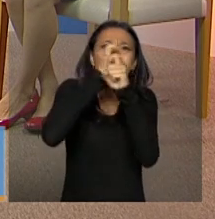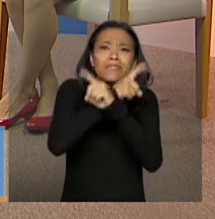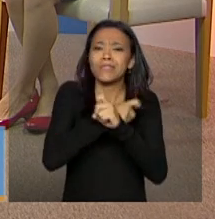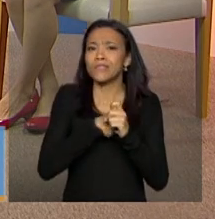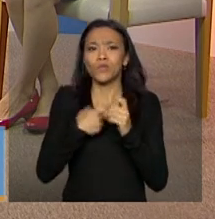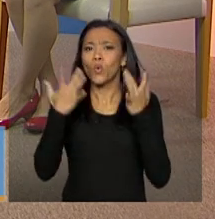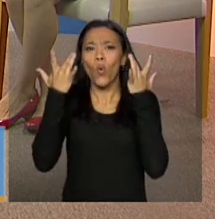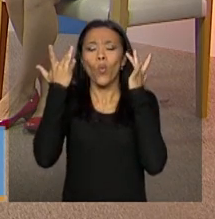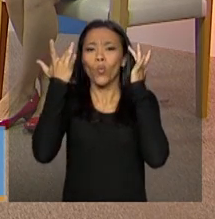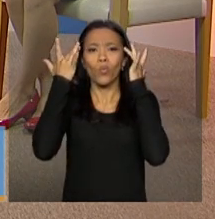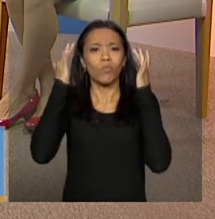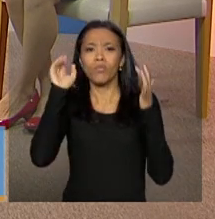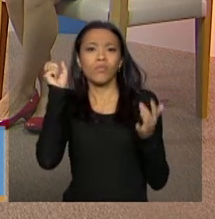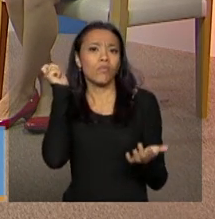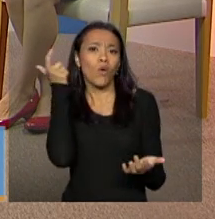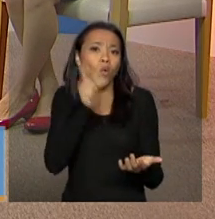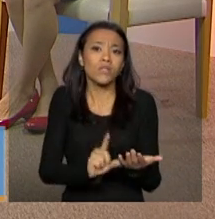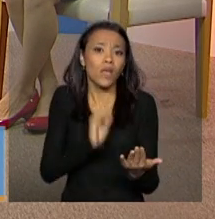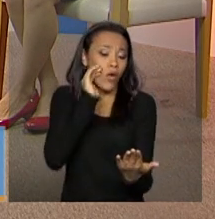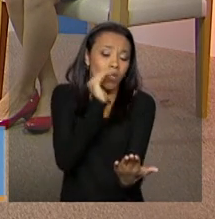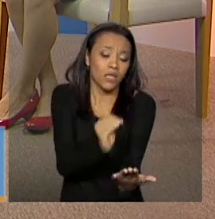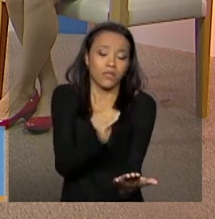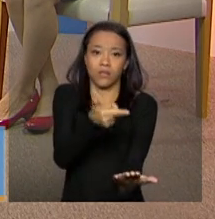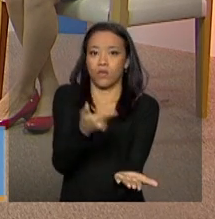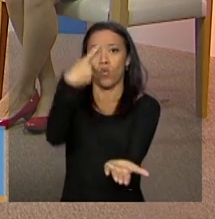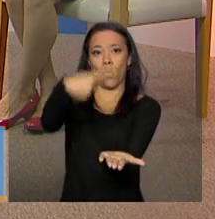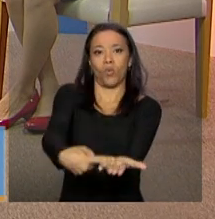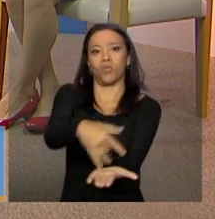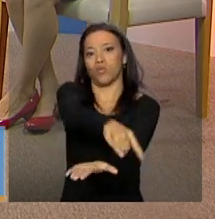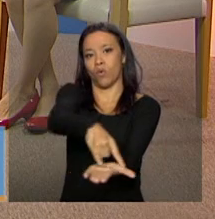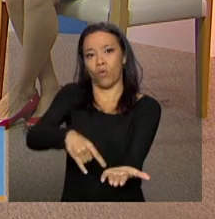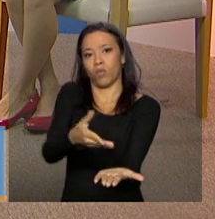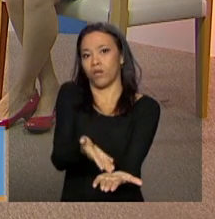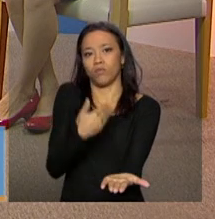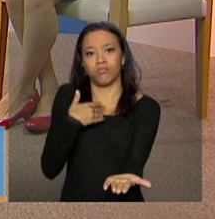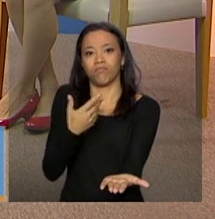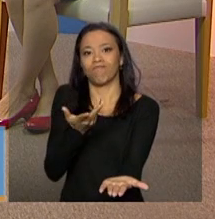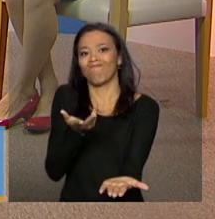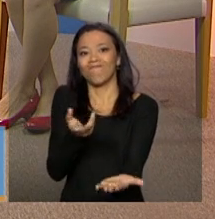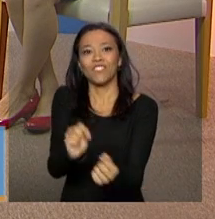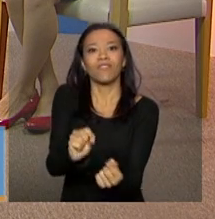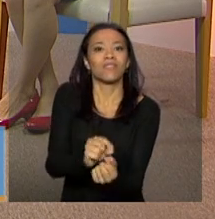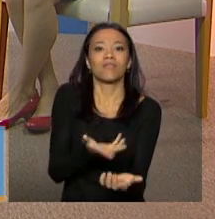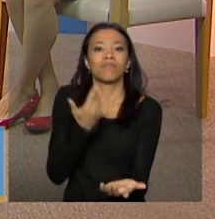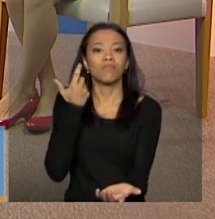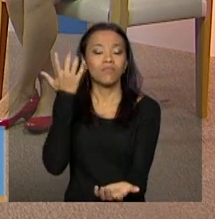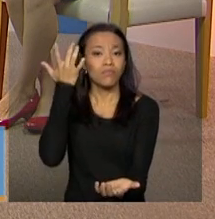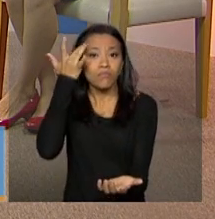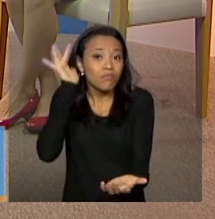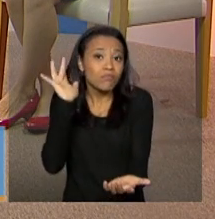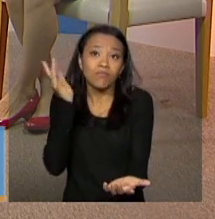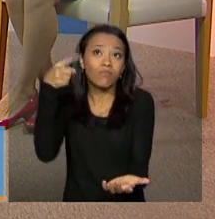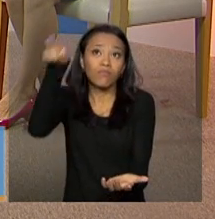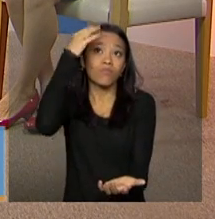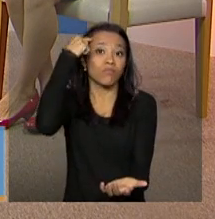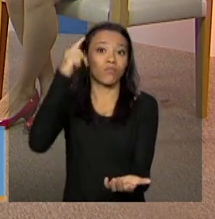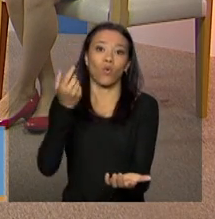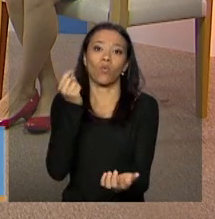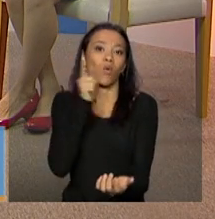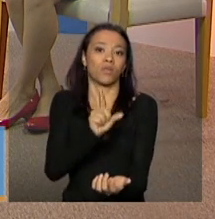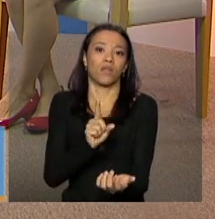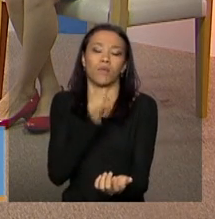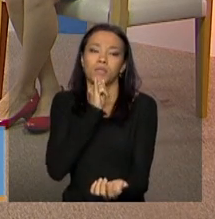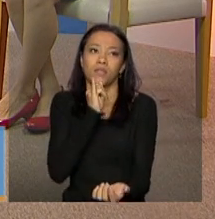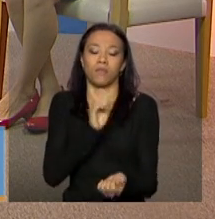aquilo que é de compromisso pactuado nesses espaços de pactuação. Há exemplo da